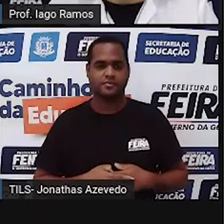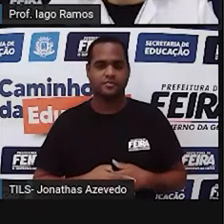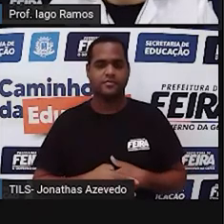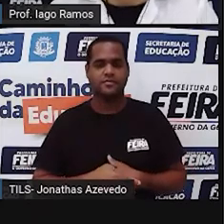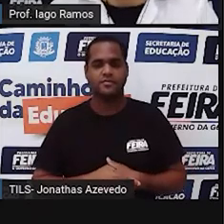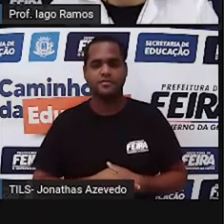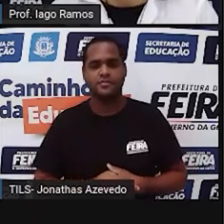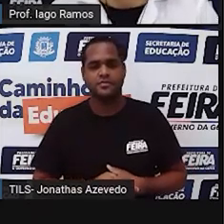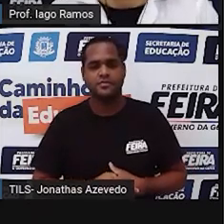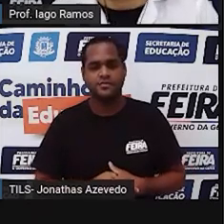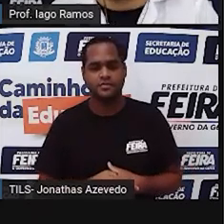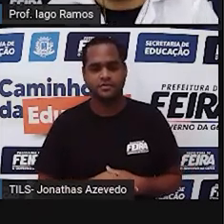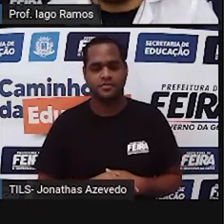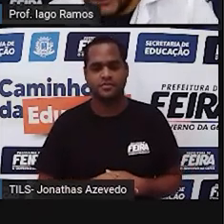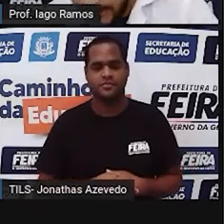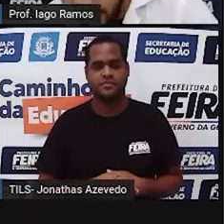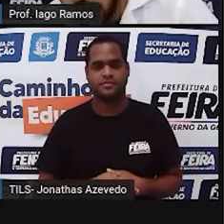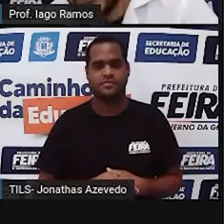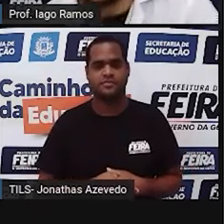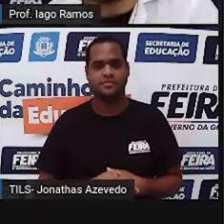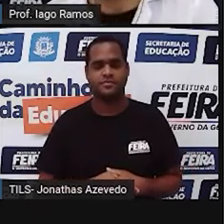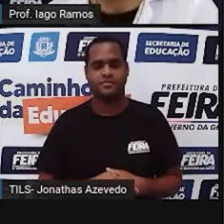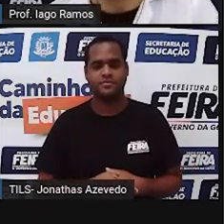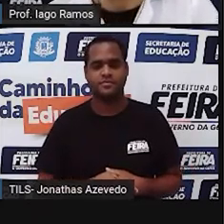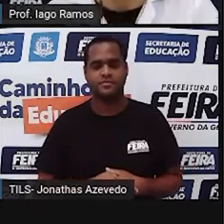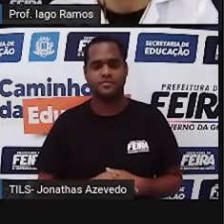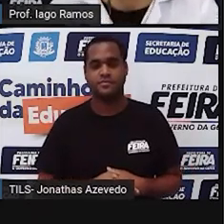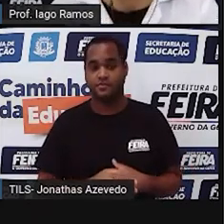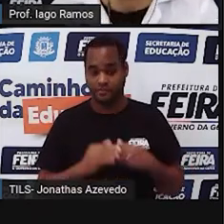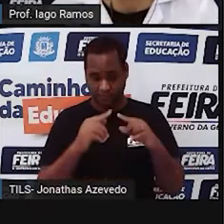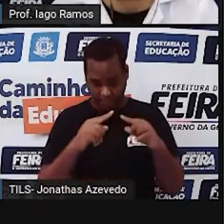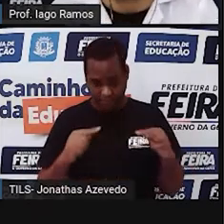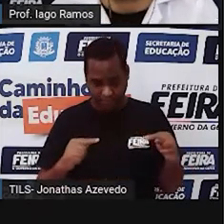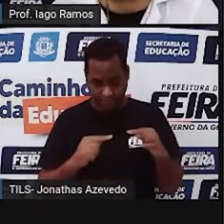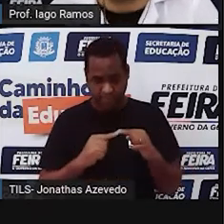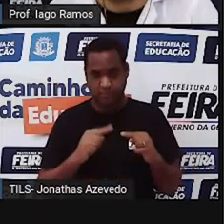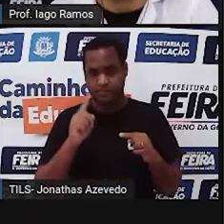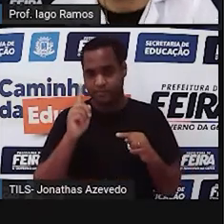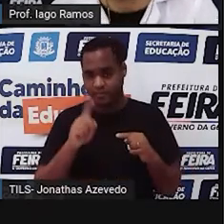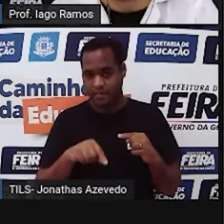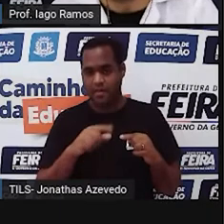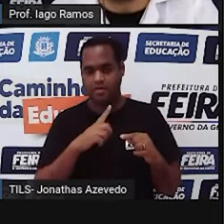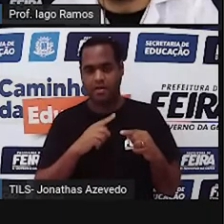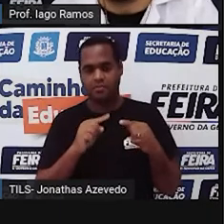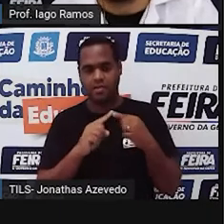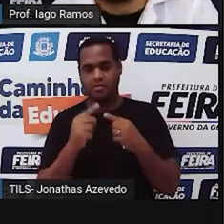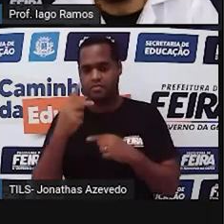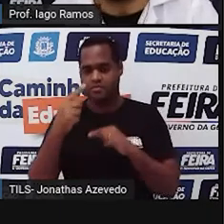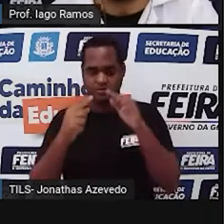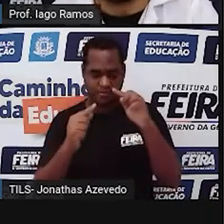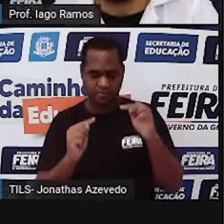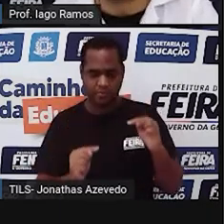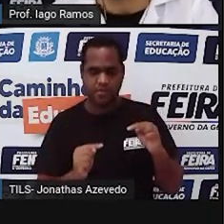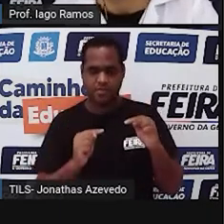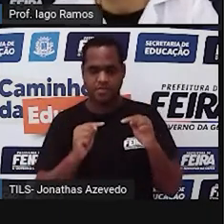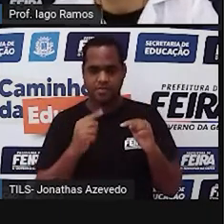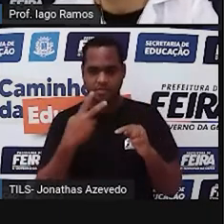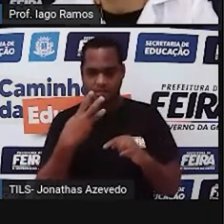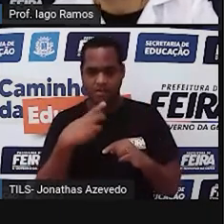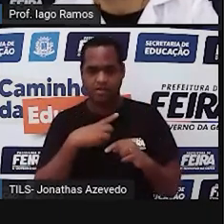vermelho para falso? O triângulo é um polígono com três ângulos internos.